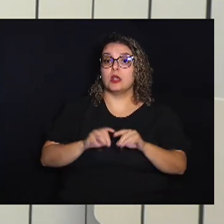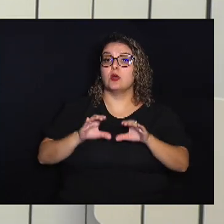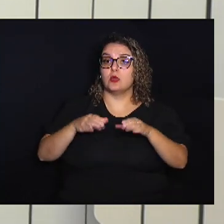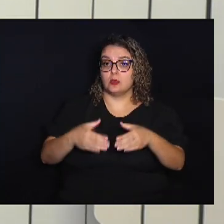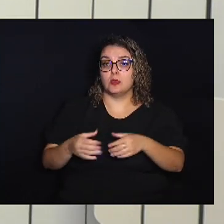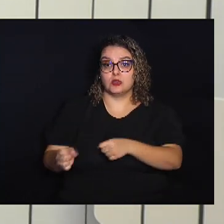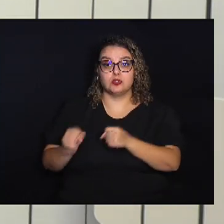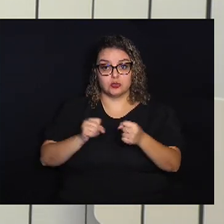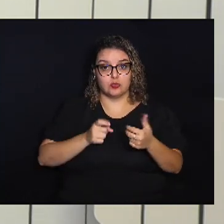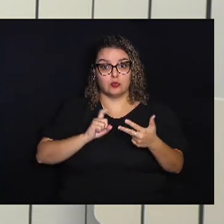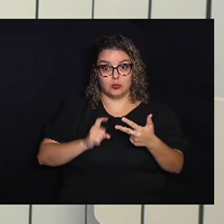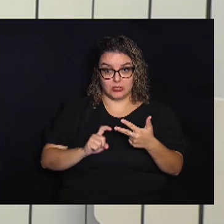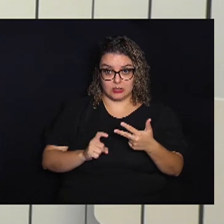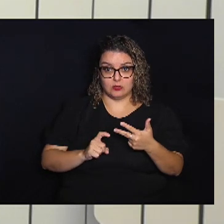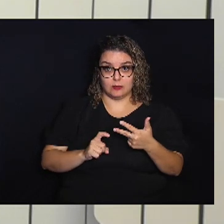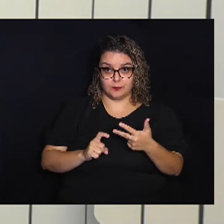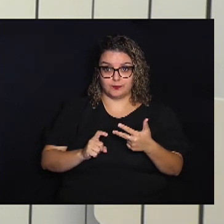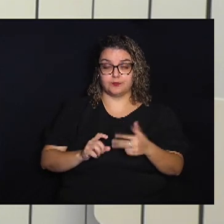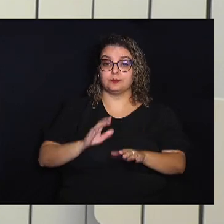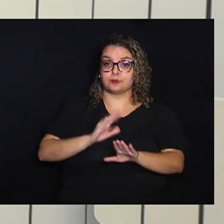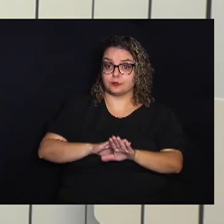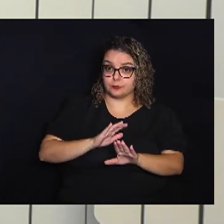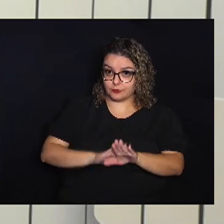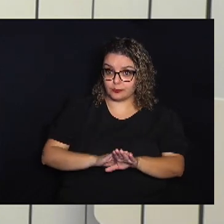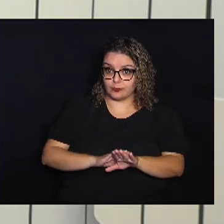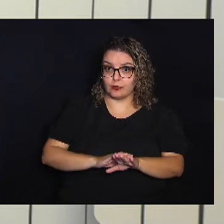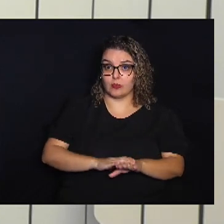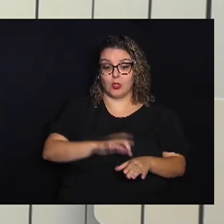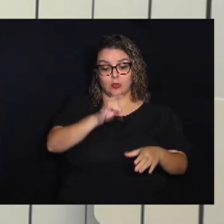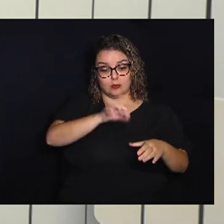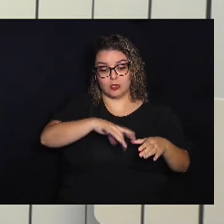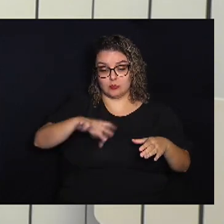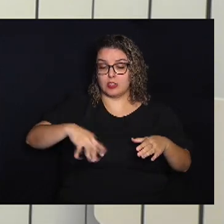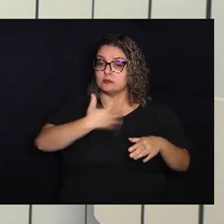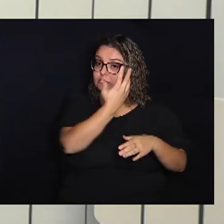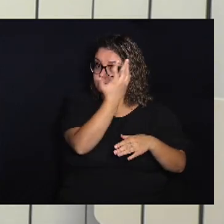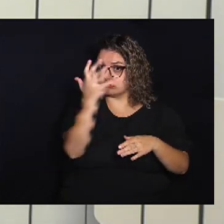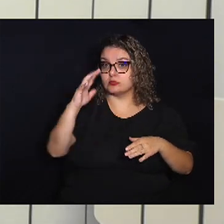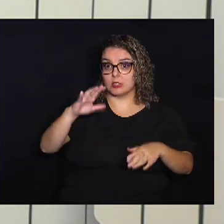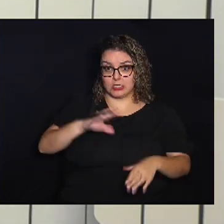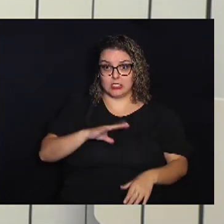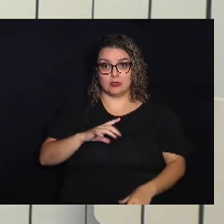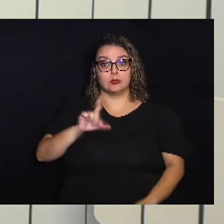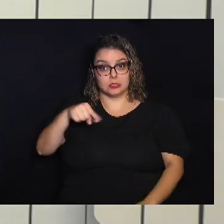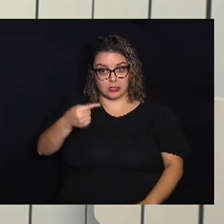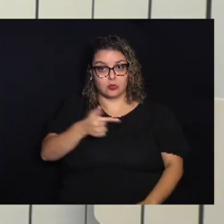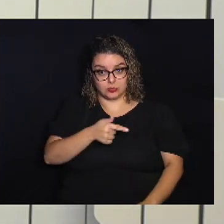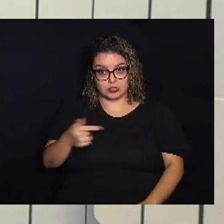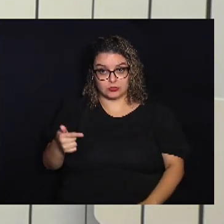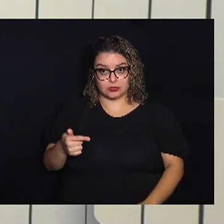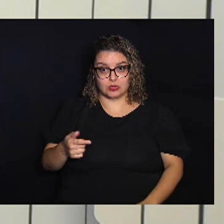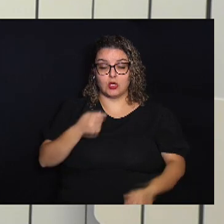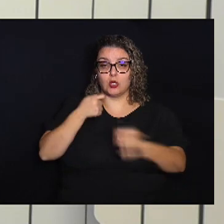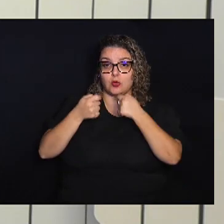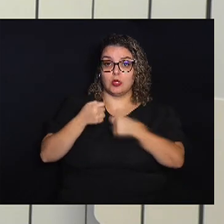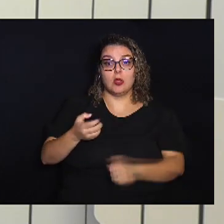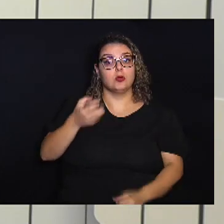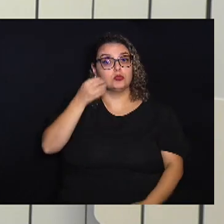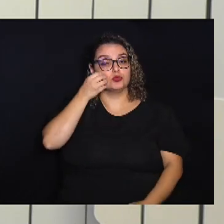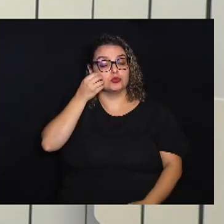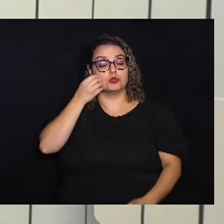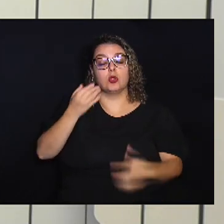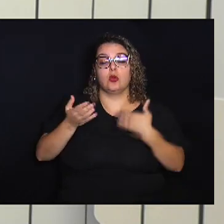do Poder Executivo vão operar o plantio de árvores na cidade na próxima semana O repórter André Aranha